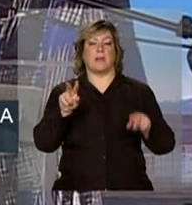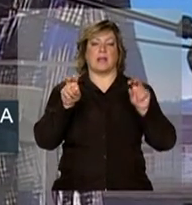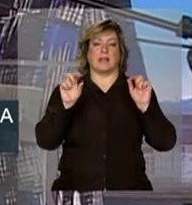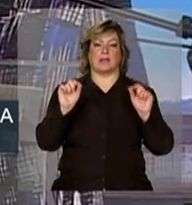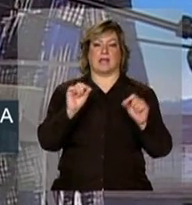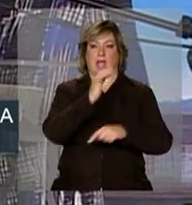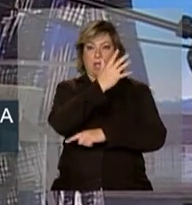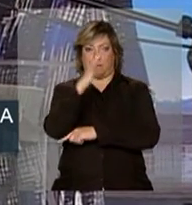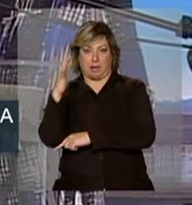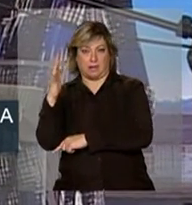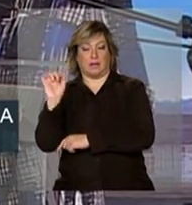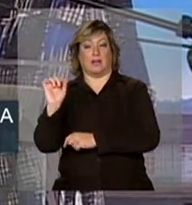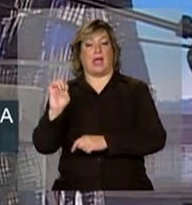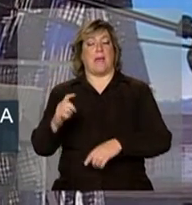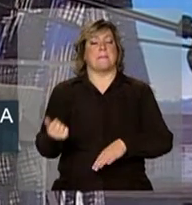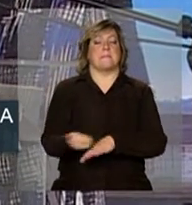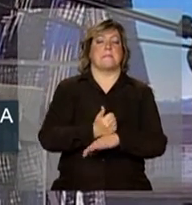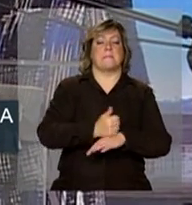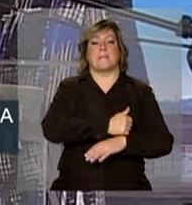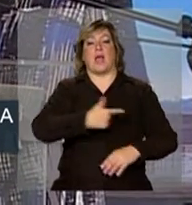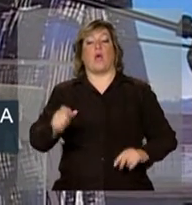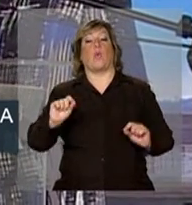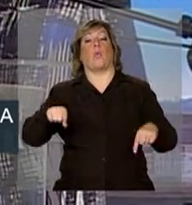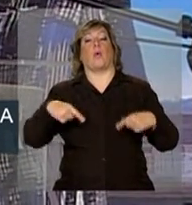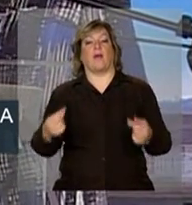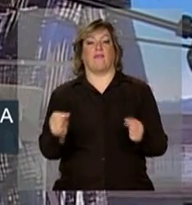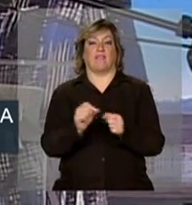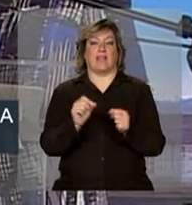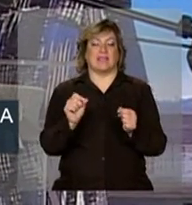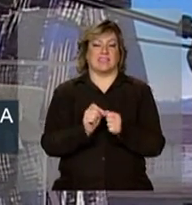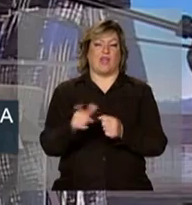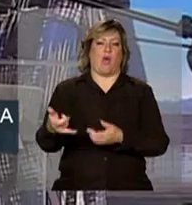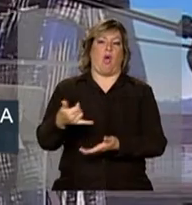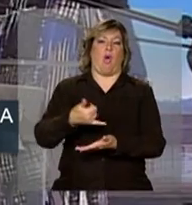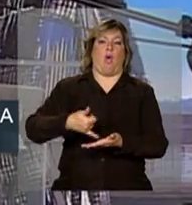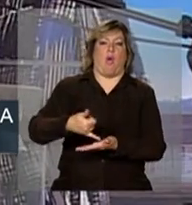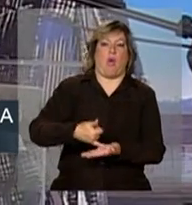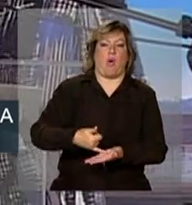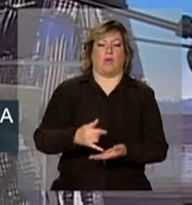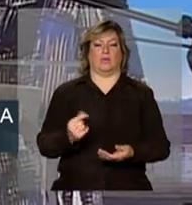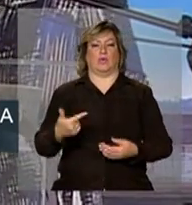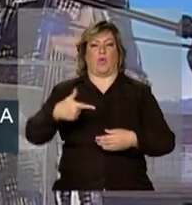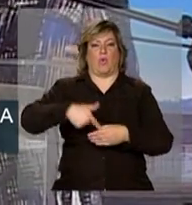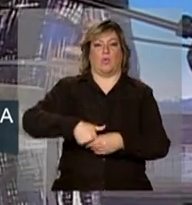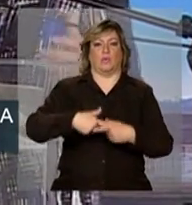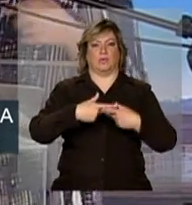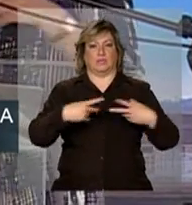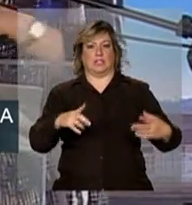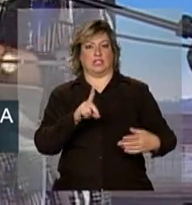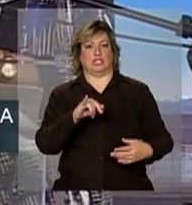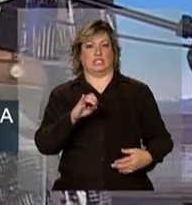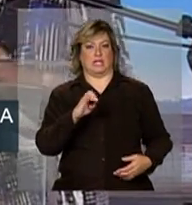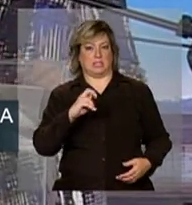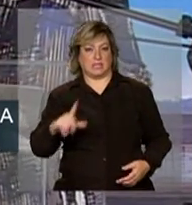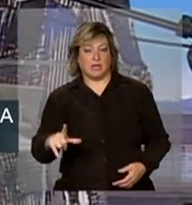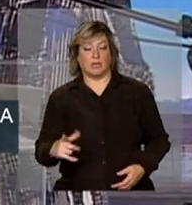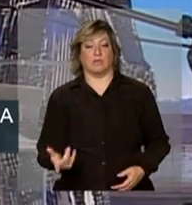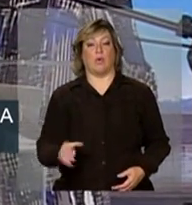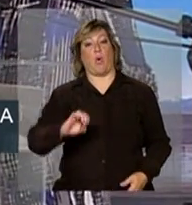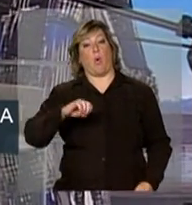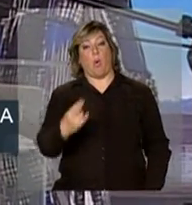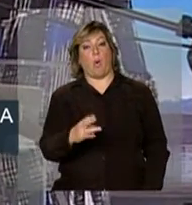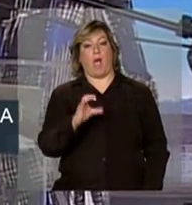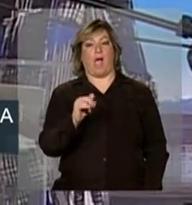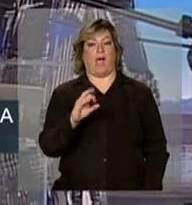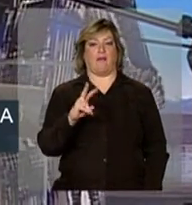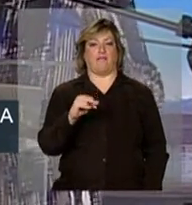melhor do que gerar energia a partir de óleo combustível, diesel, óleo combustível, óleo diesel ou